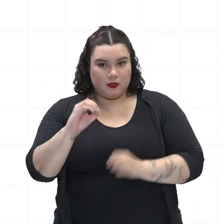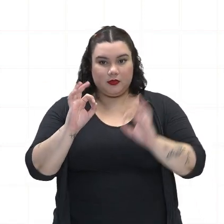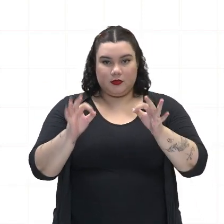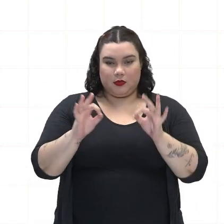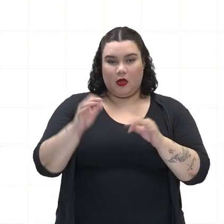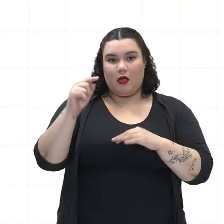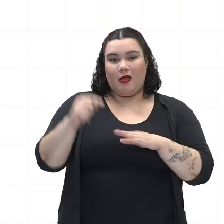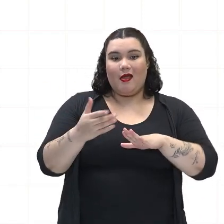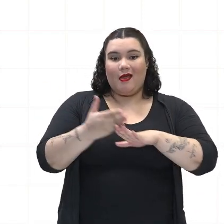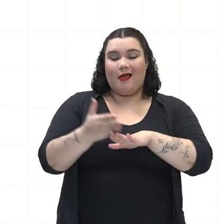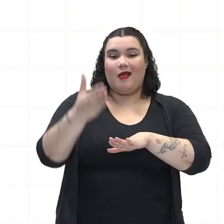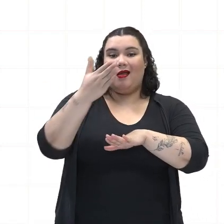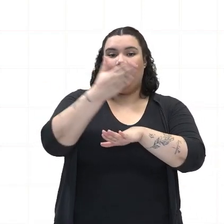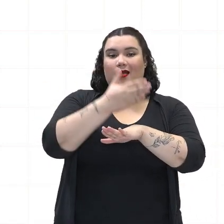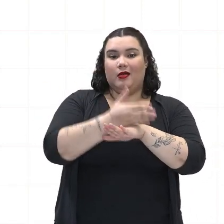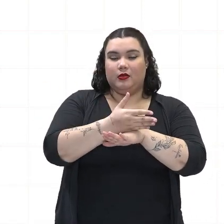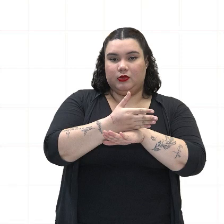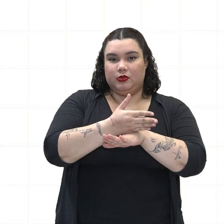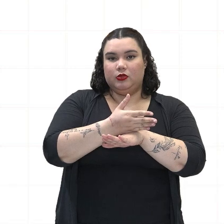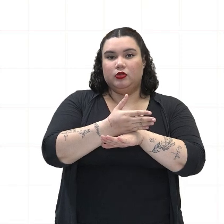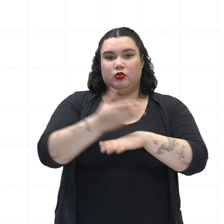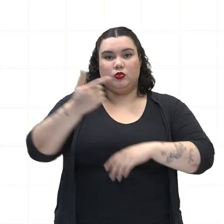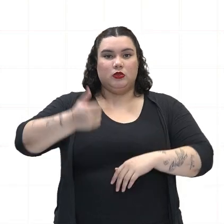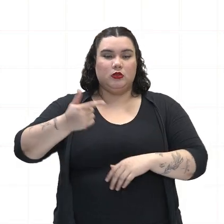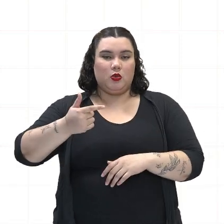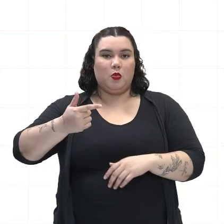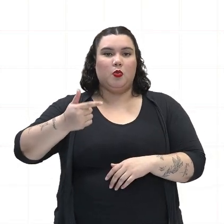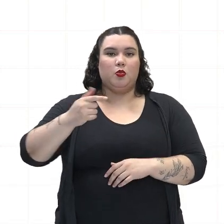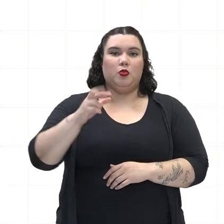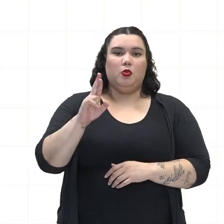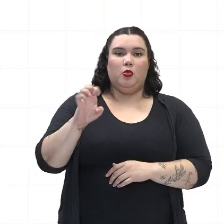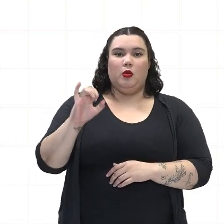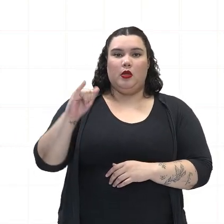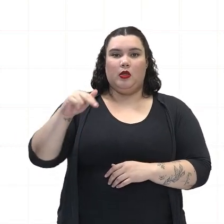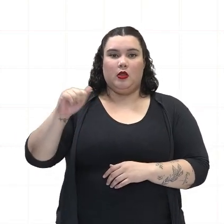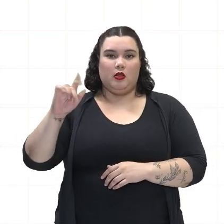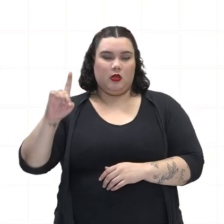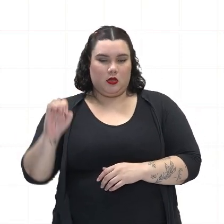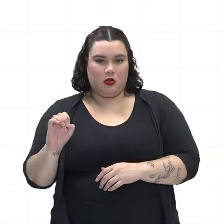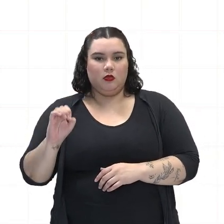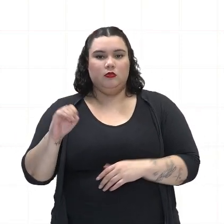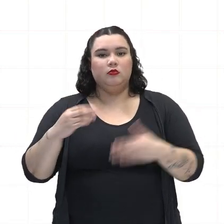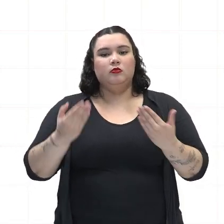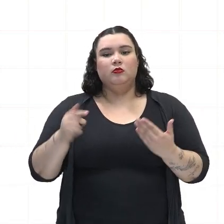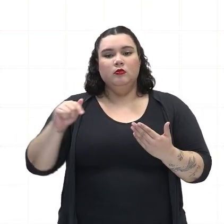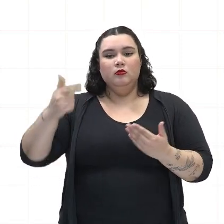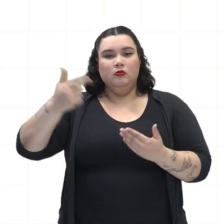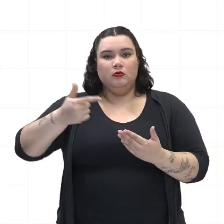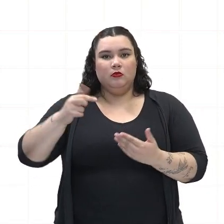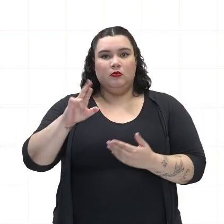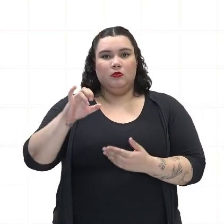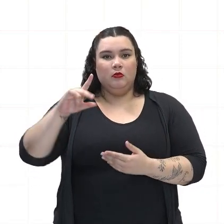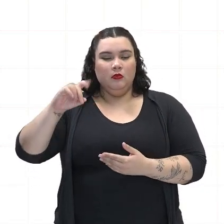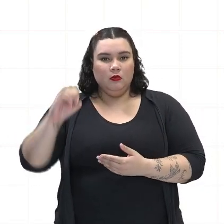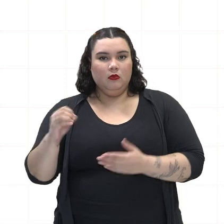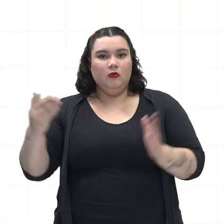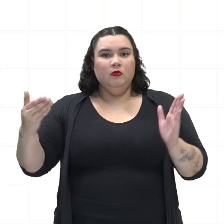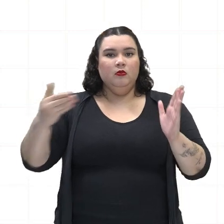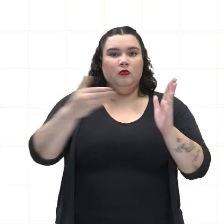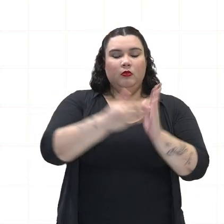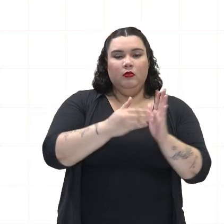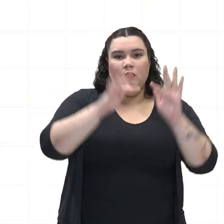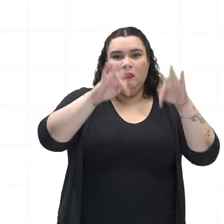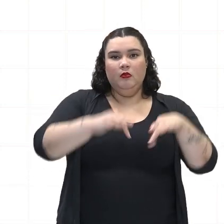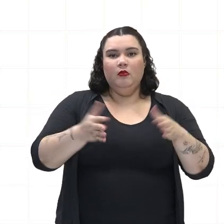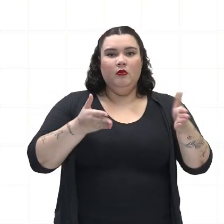do primeiro reinado, desculpa, do segundo reinado, isso aí vai do primeiro reinado até o final do período regencial, que começa